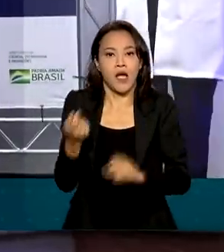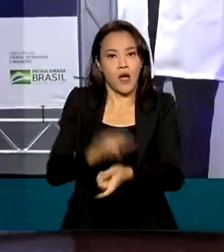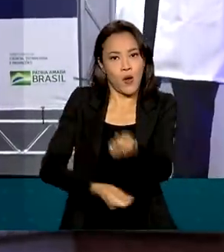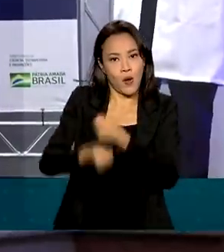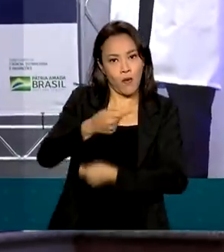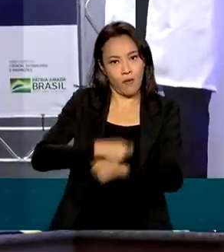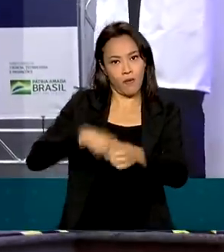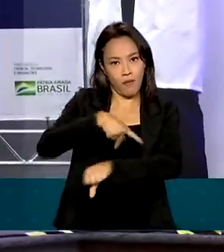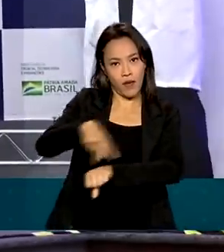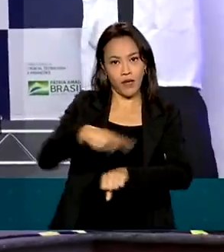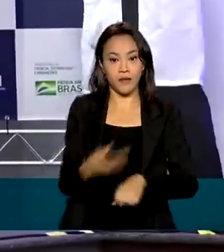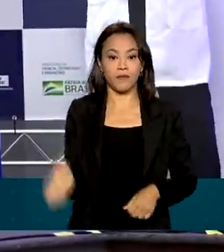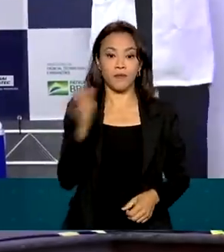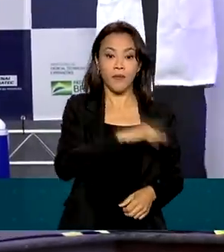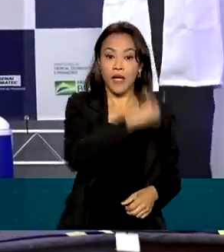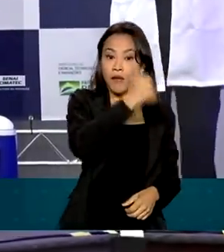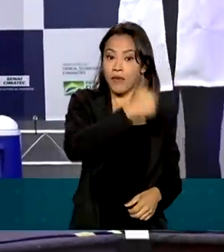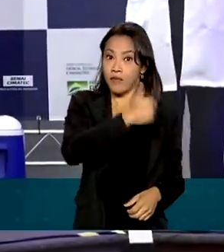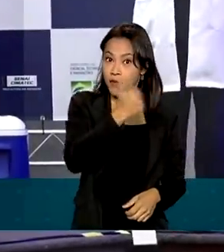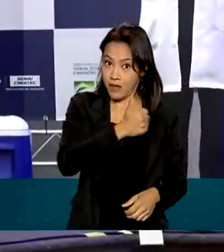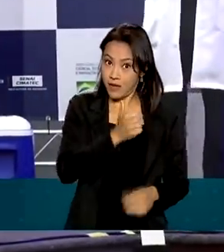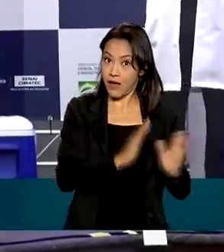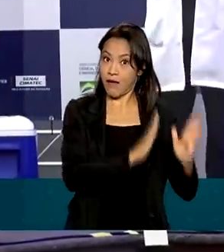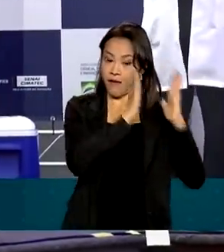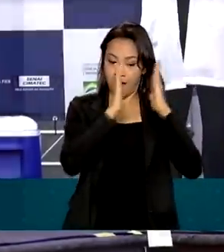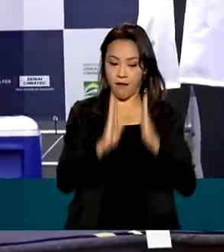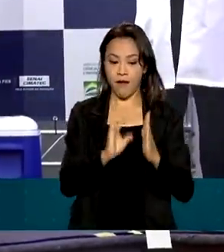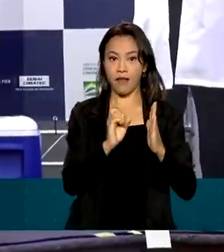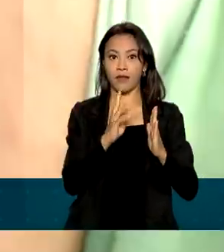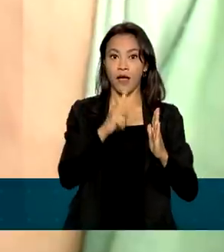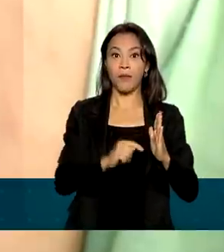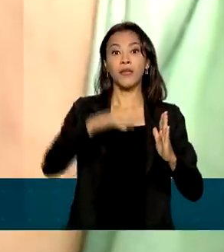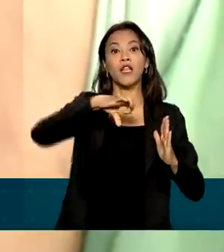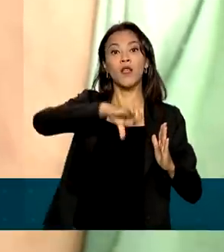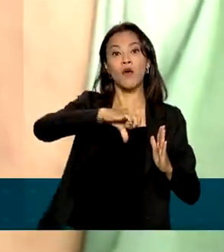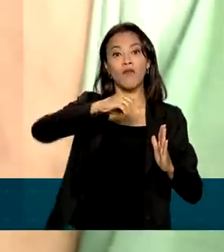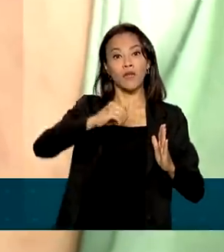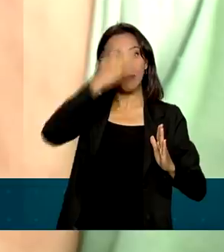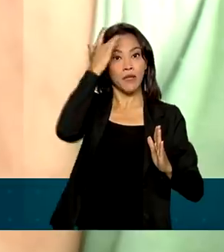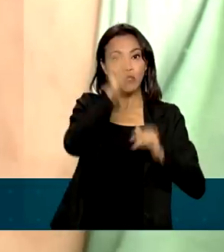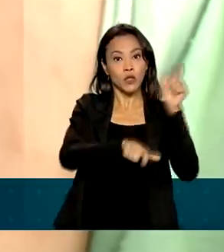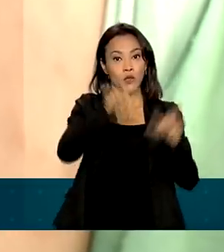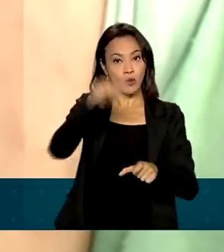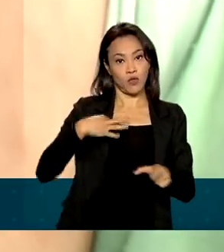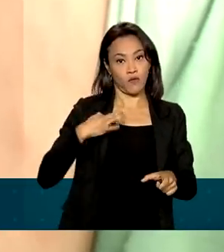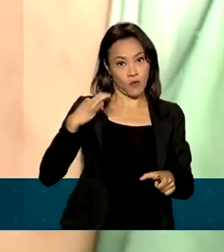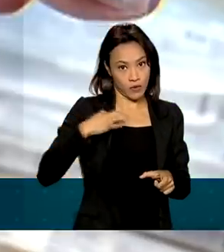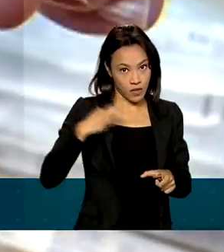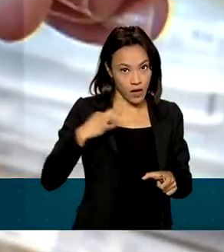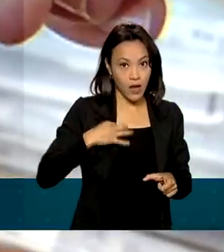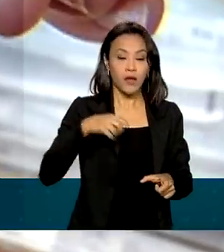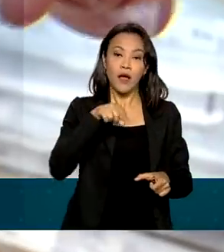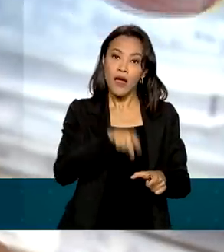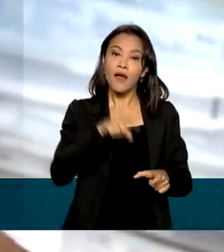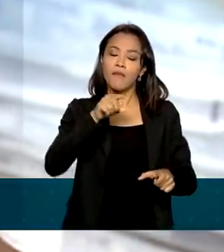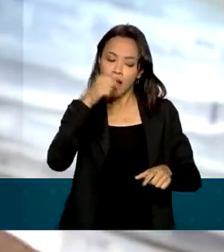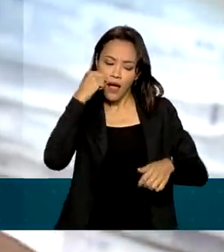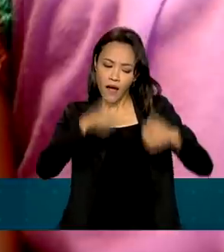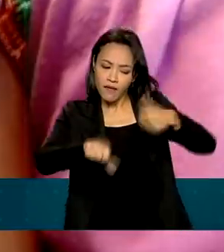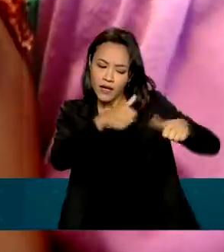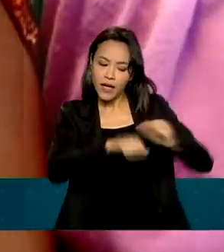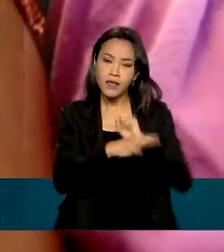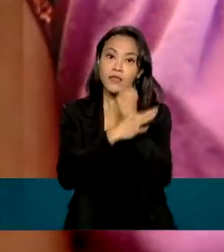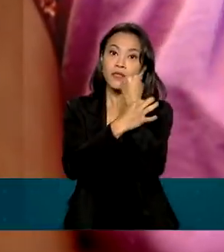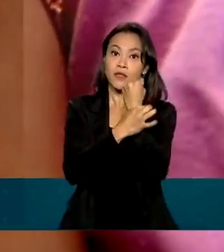etapa do estudo, que tem participação de 90 voluntários, serve para avaliar principalmente a segurança da